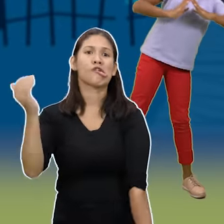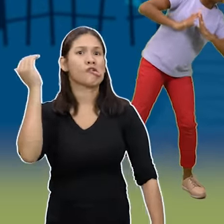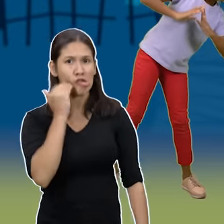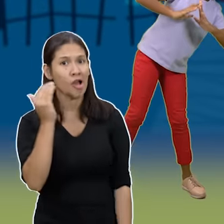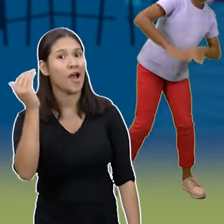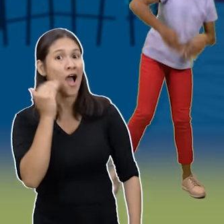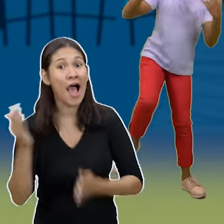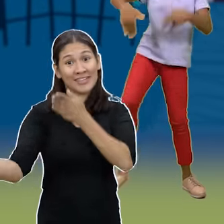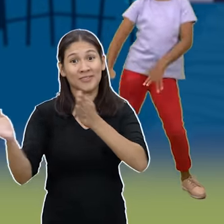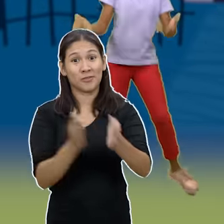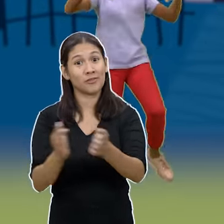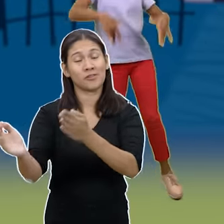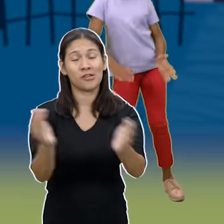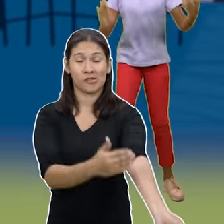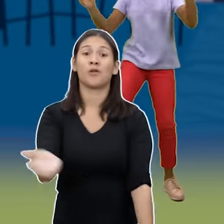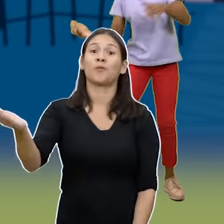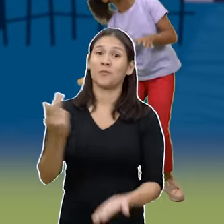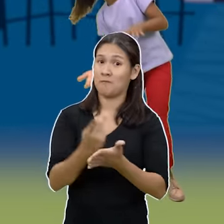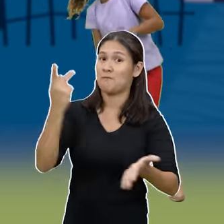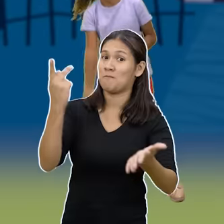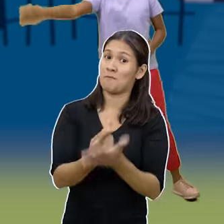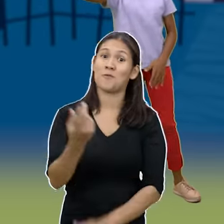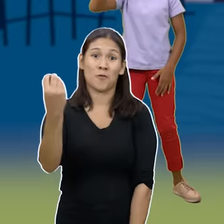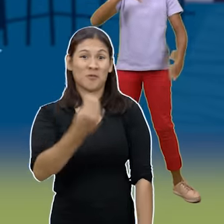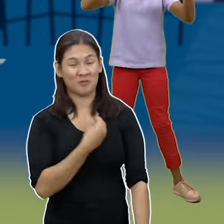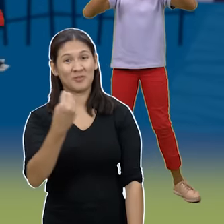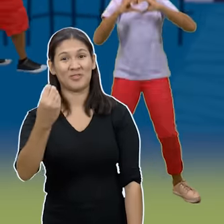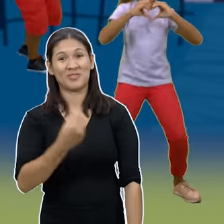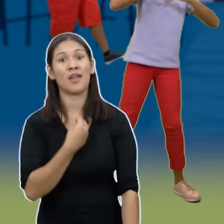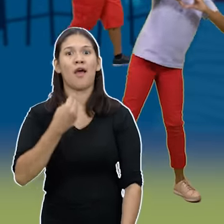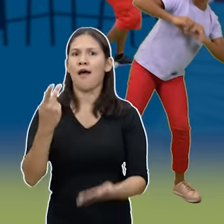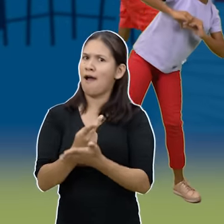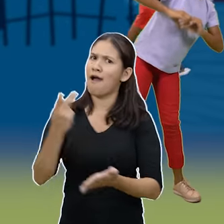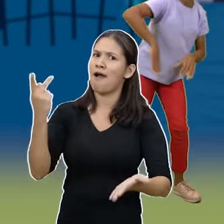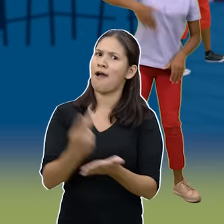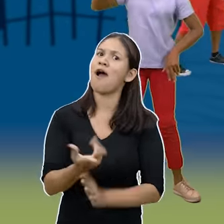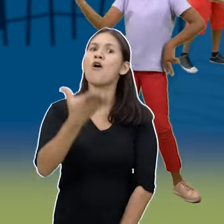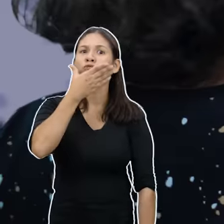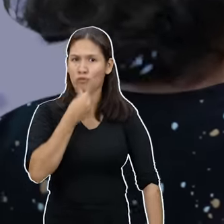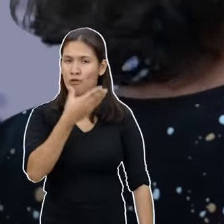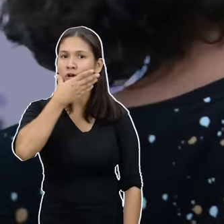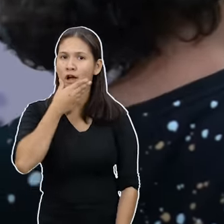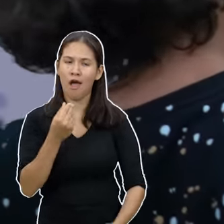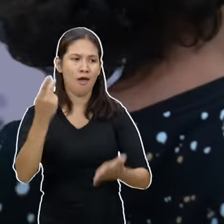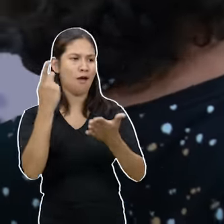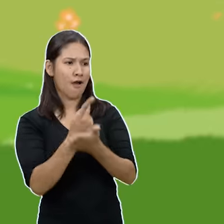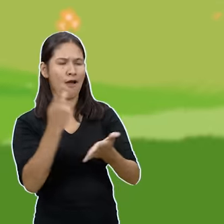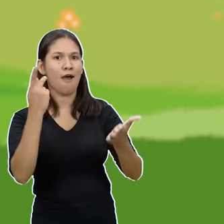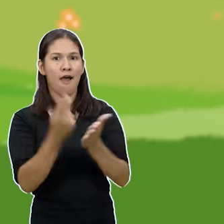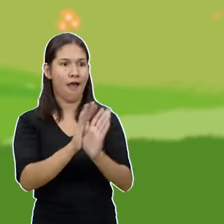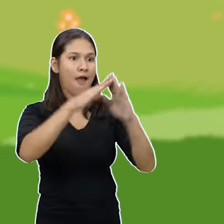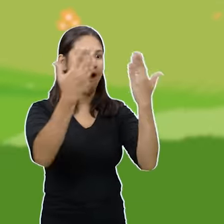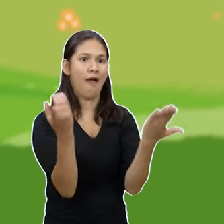casa torta Andava num caminho torto Sua vida era torta Um dia um homenzinho